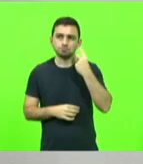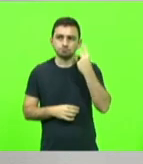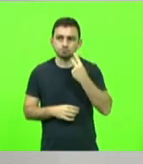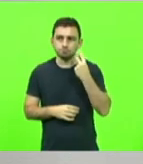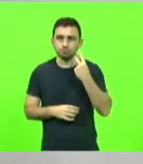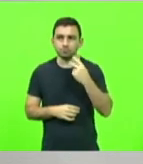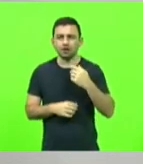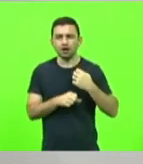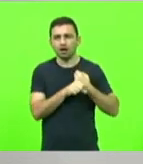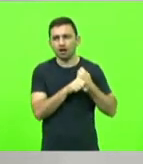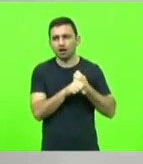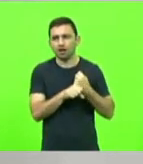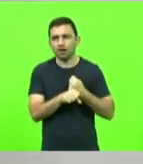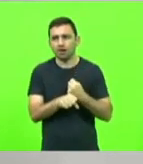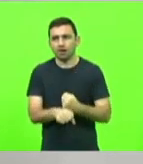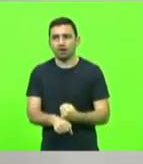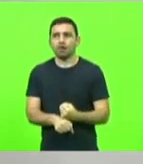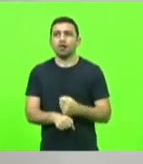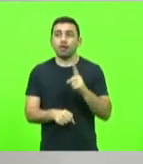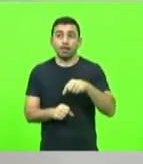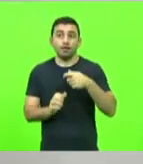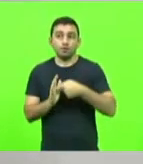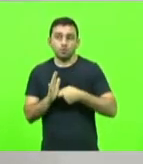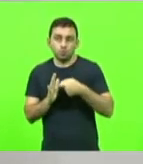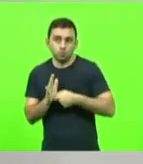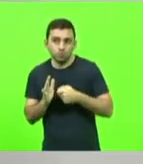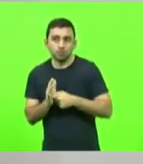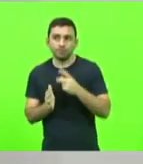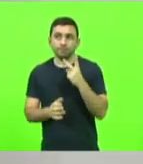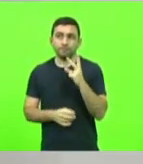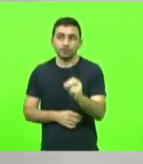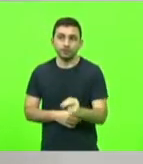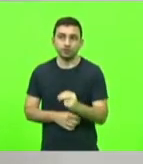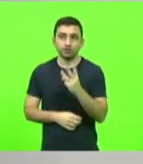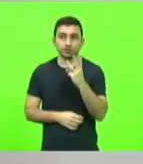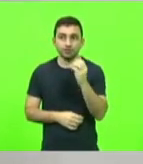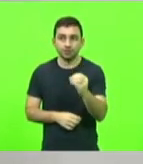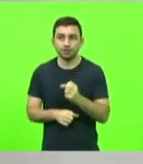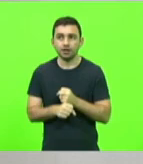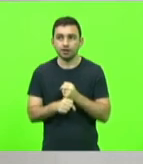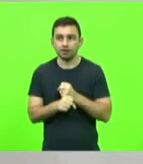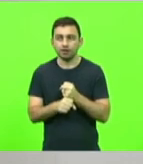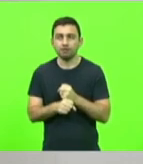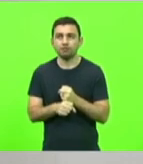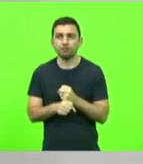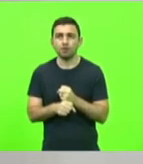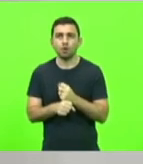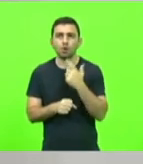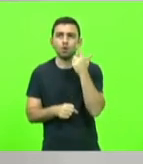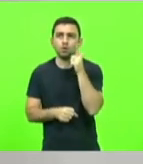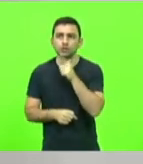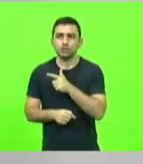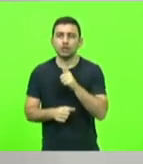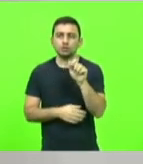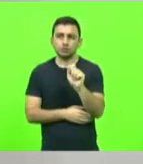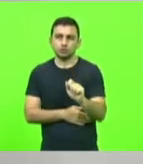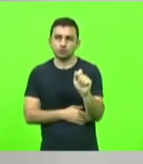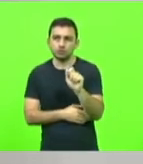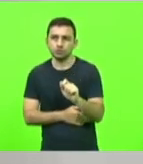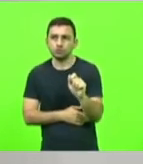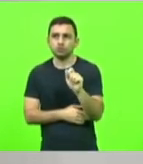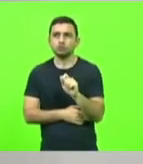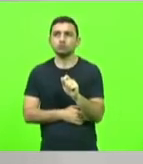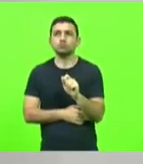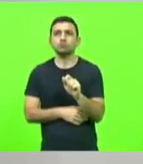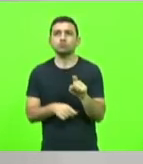anos, porque isso foi uma luta de 20, 30 anos, para também as associações comerciais e